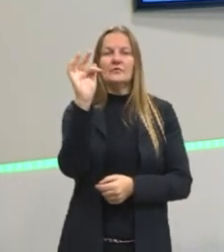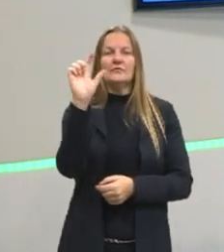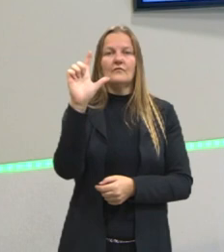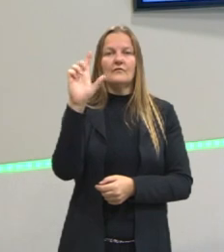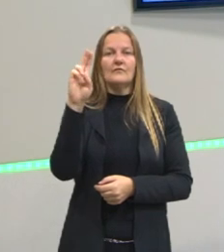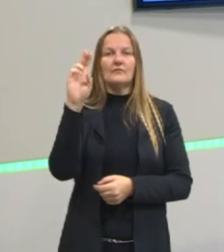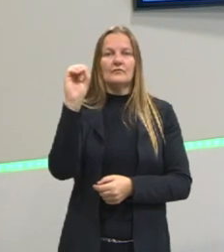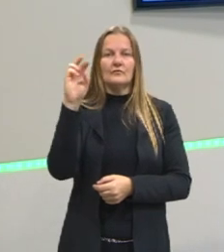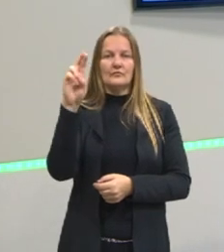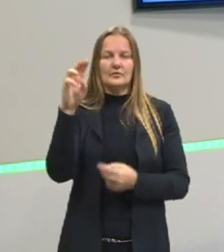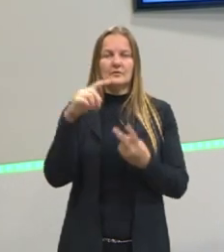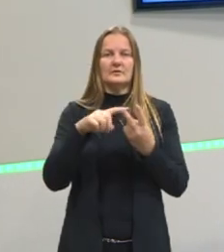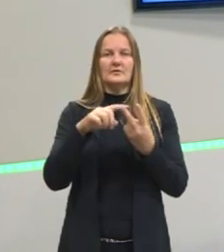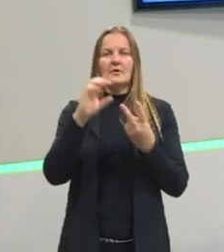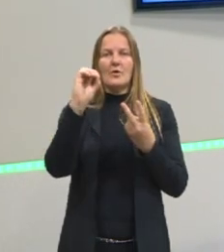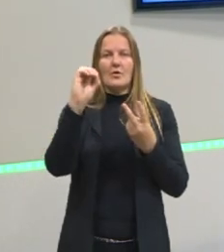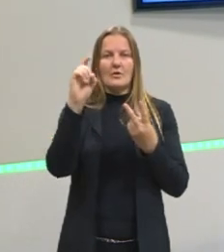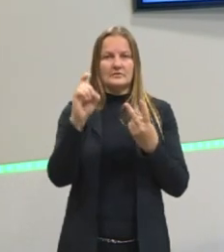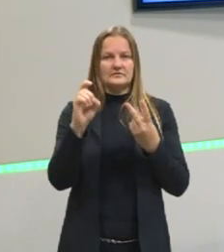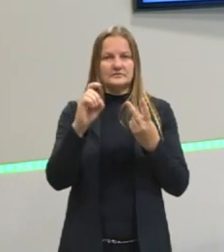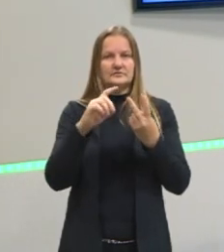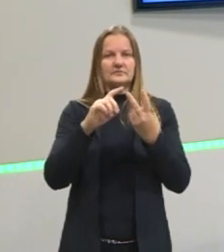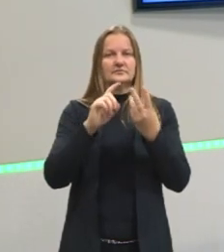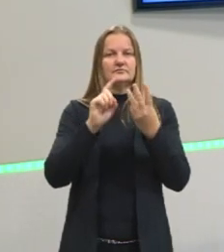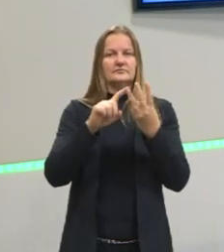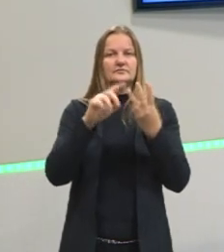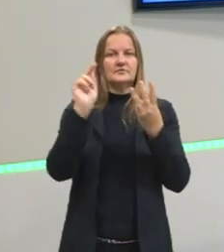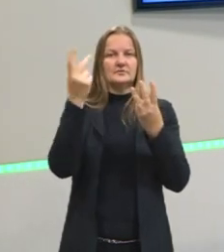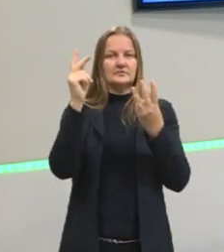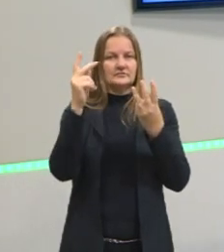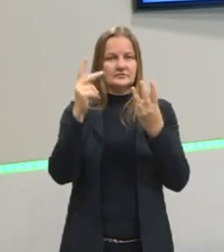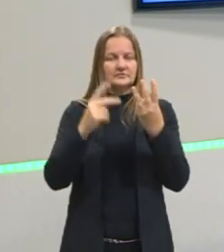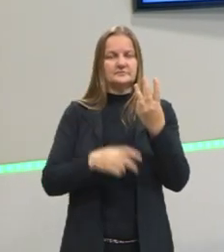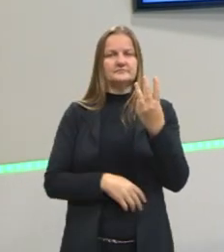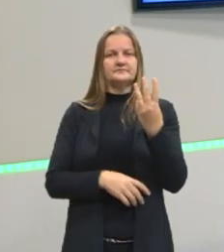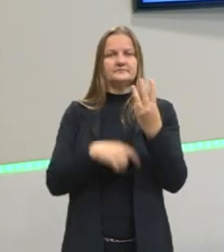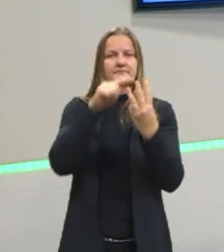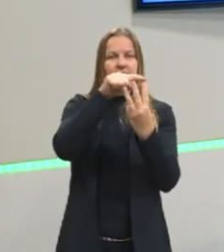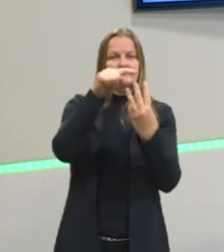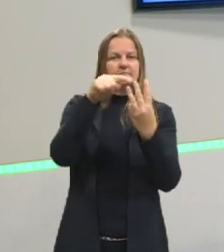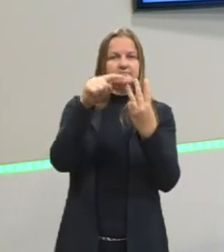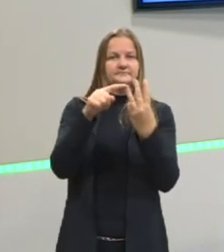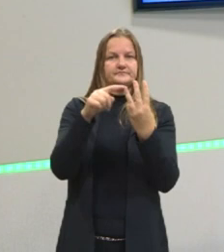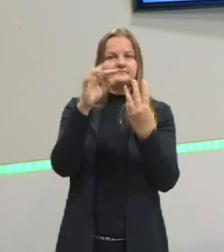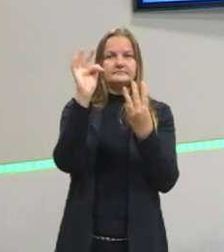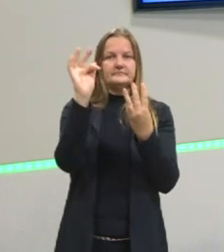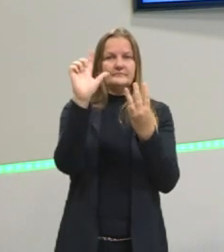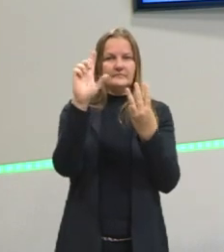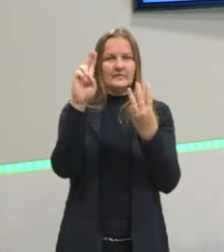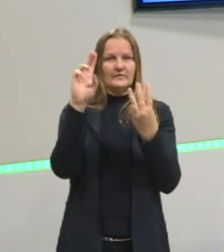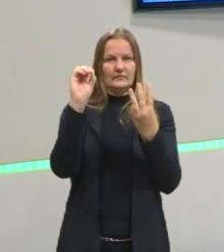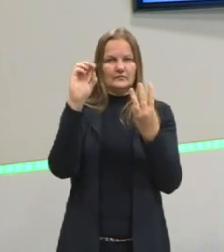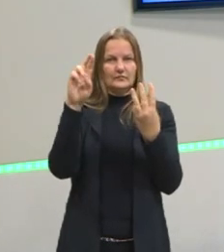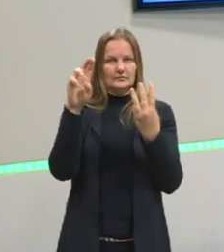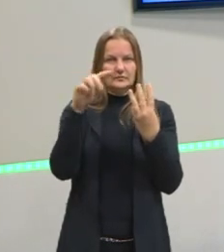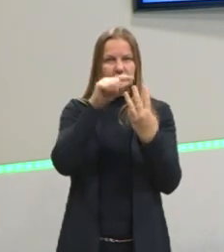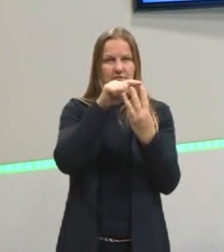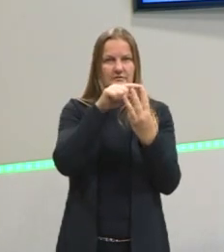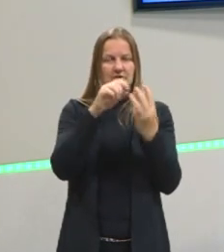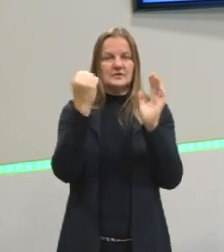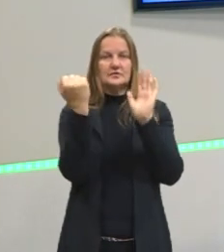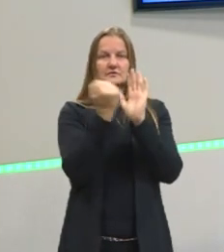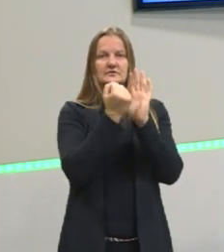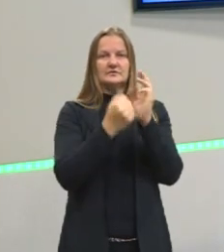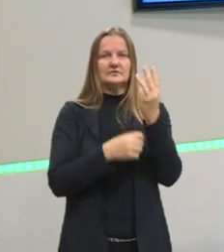nitrogênio com o hidrogênio. Por quê? Porque esses três elementos, o flúor, simbolizado pela letra F,